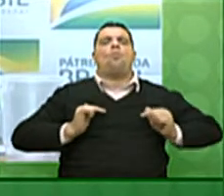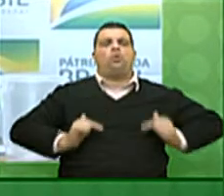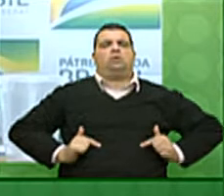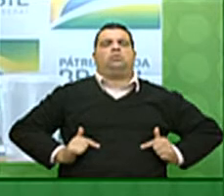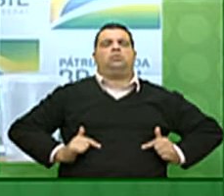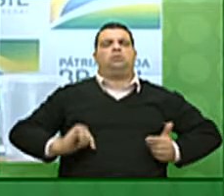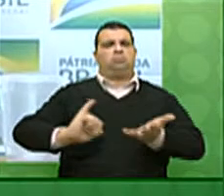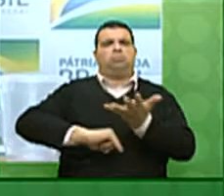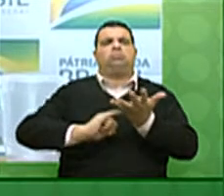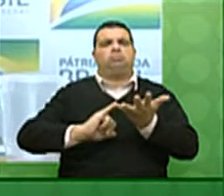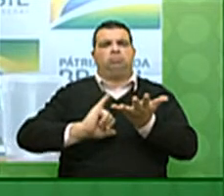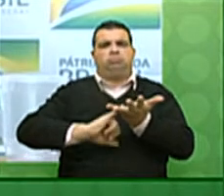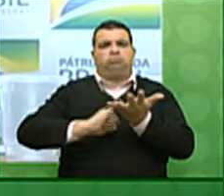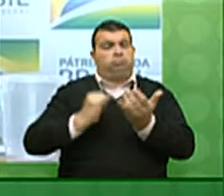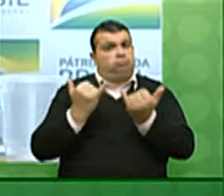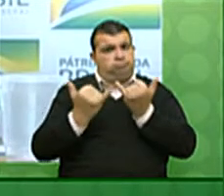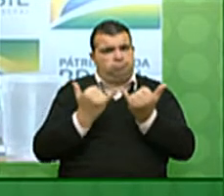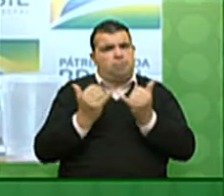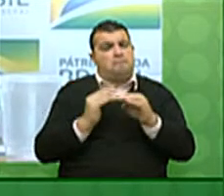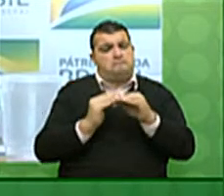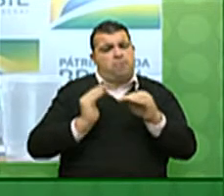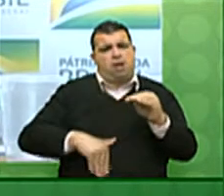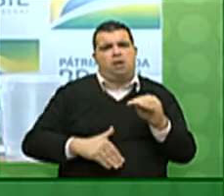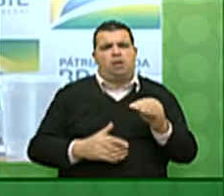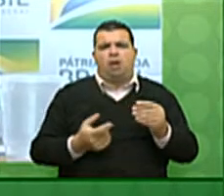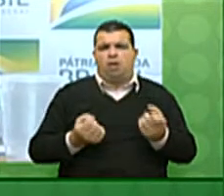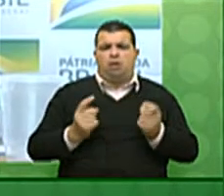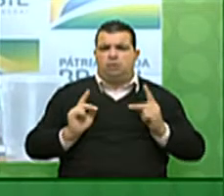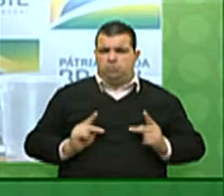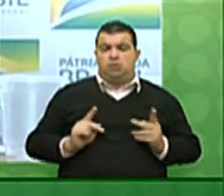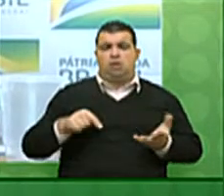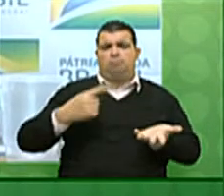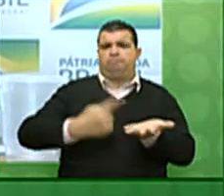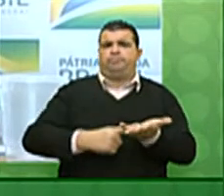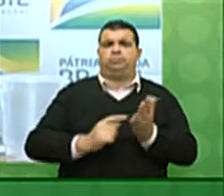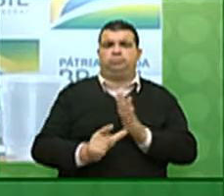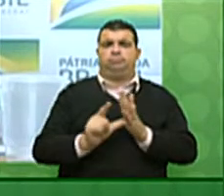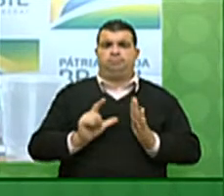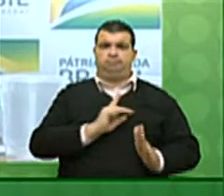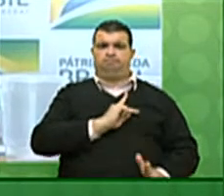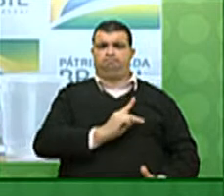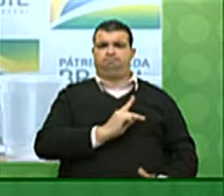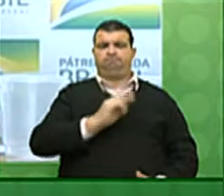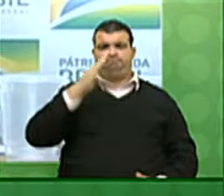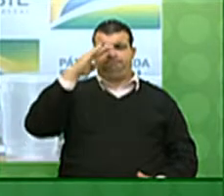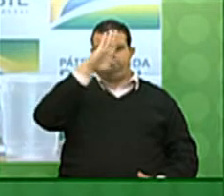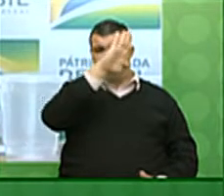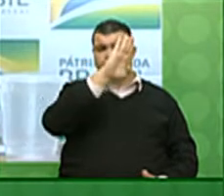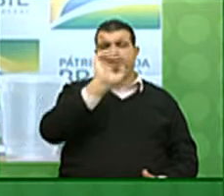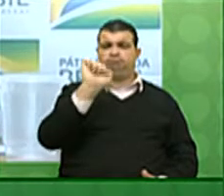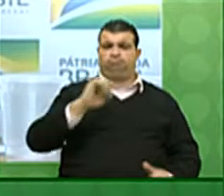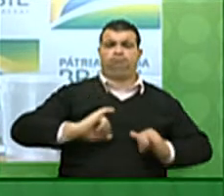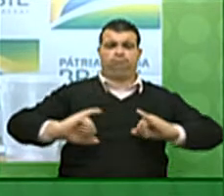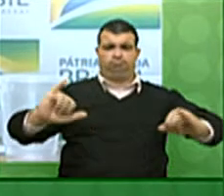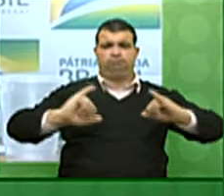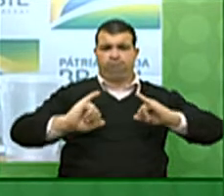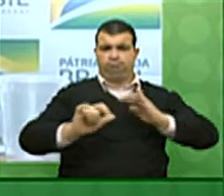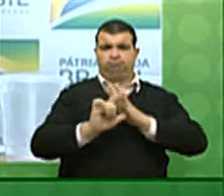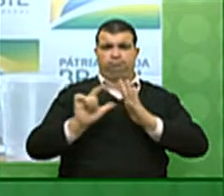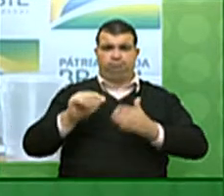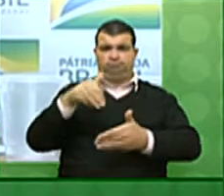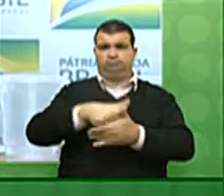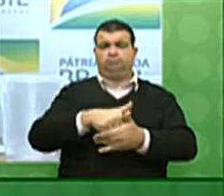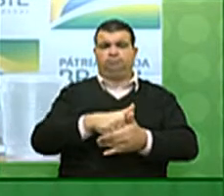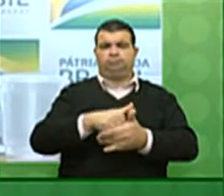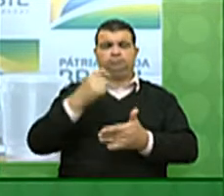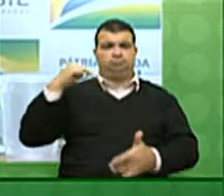que hoje é baixa e era um compromisso de campanha do presidente Bolsonaro, tanto que na